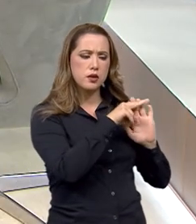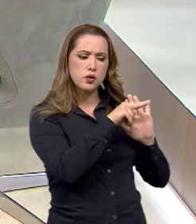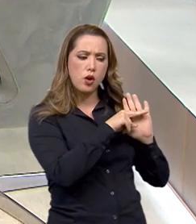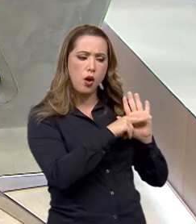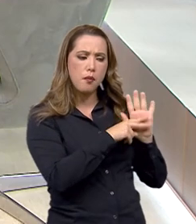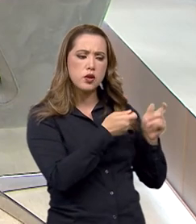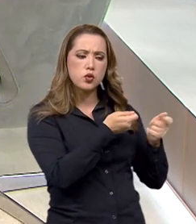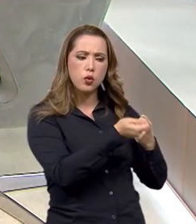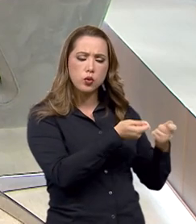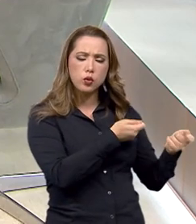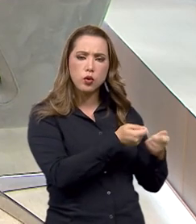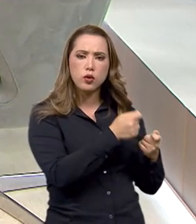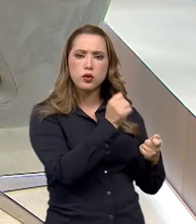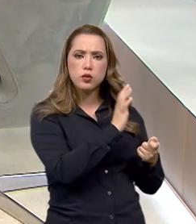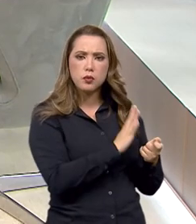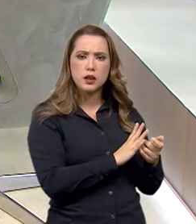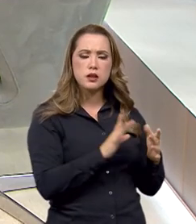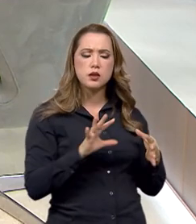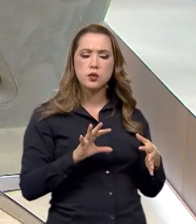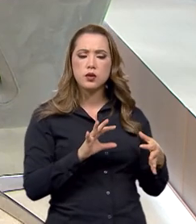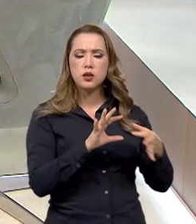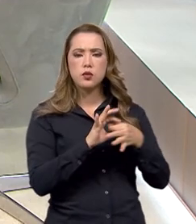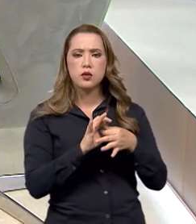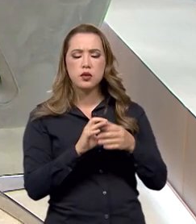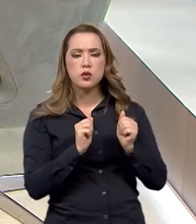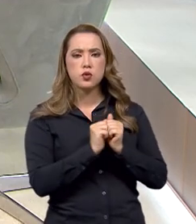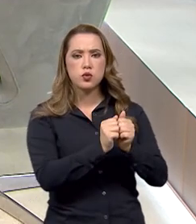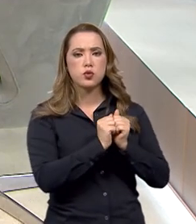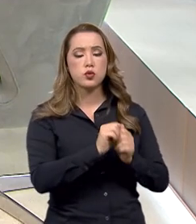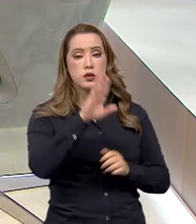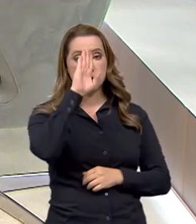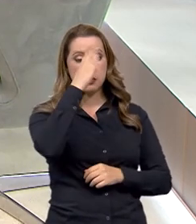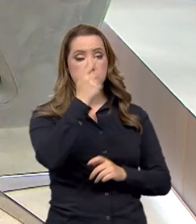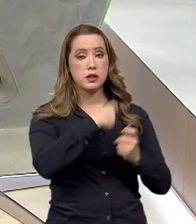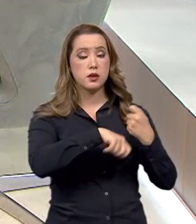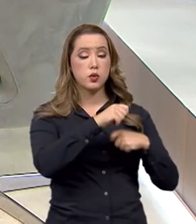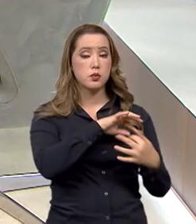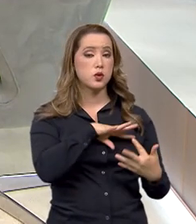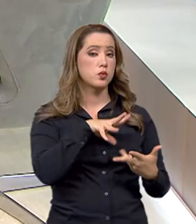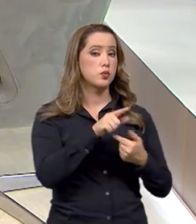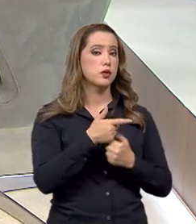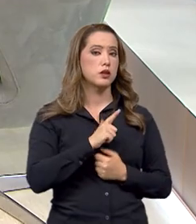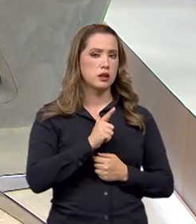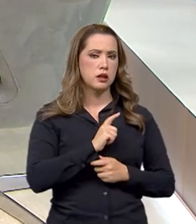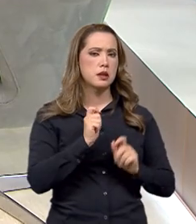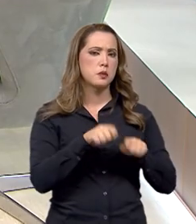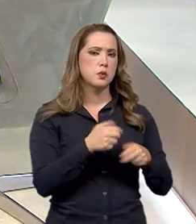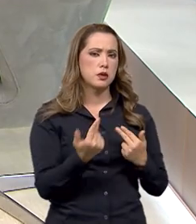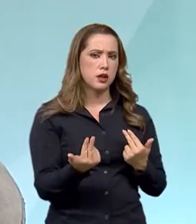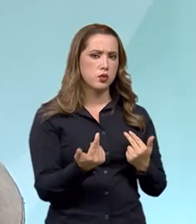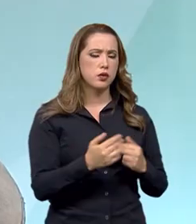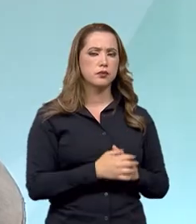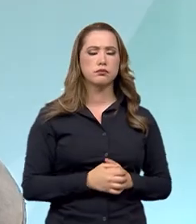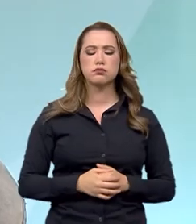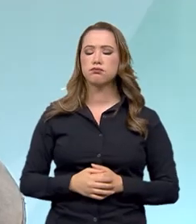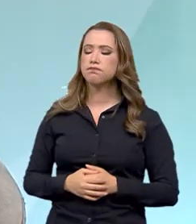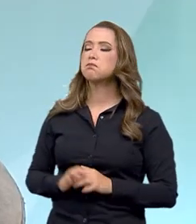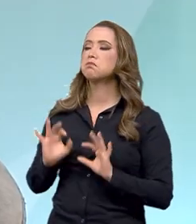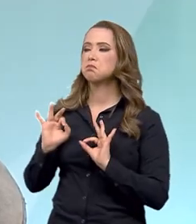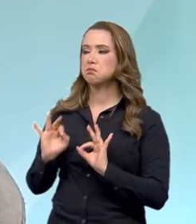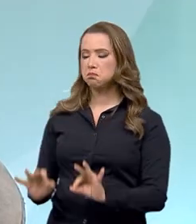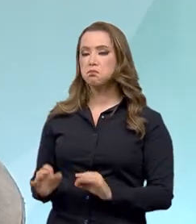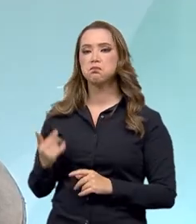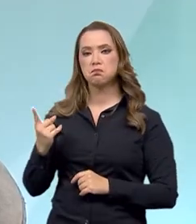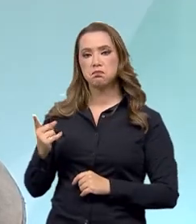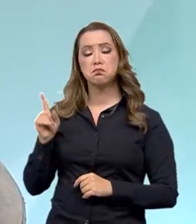estabelecer uma conexão com essas principais economias do mundo que têm essa rastreabilidade, não é? Perfeitamente.